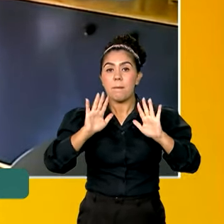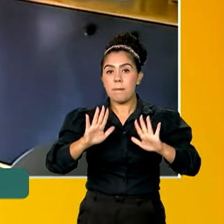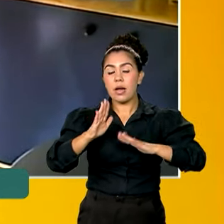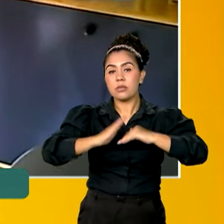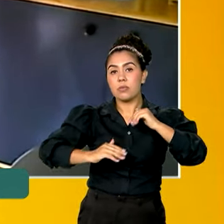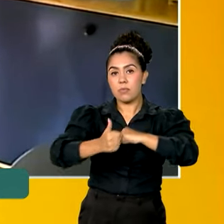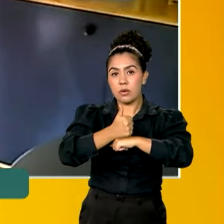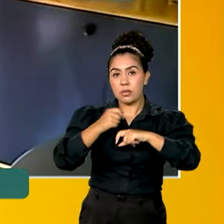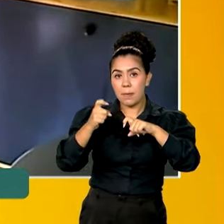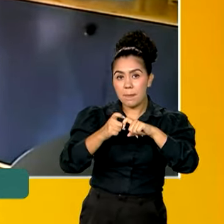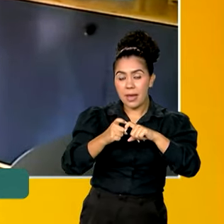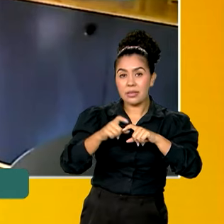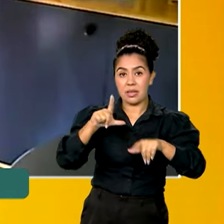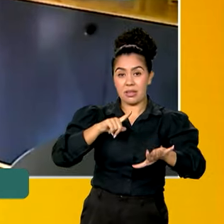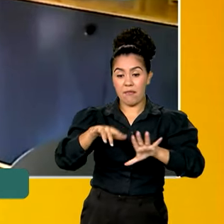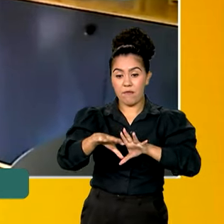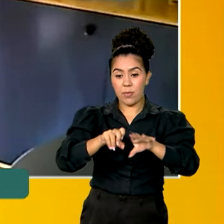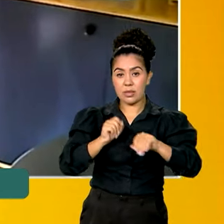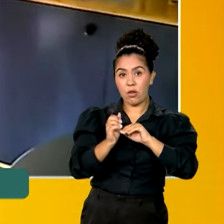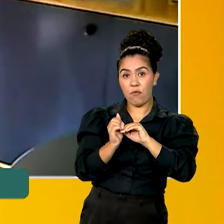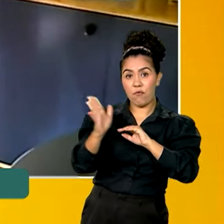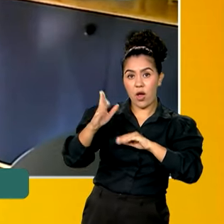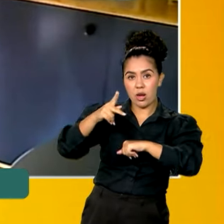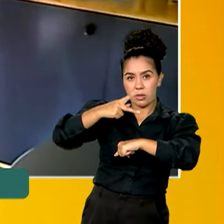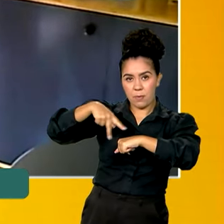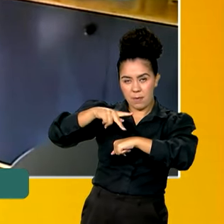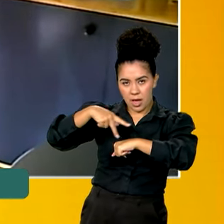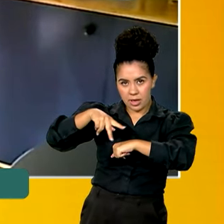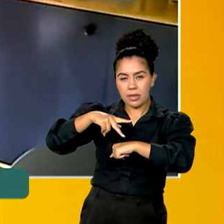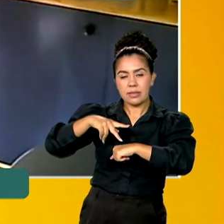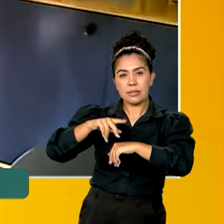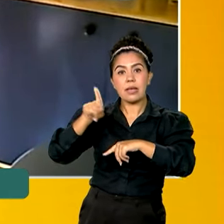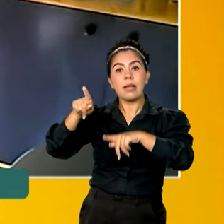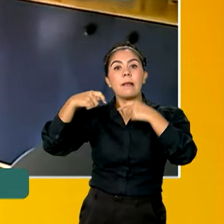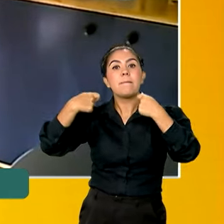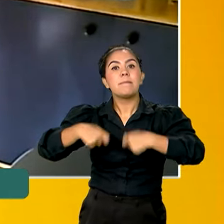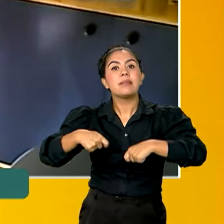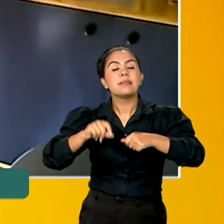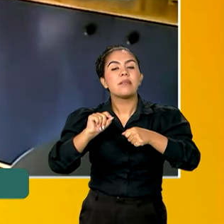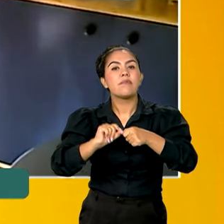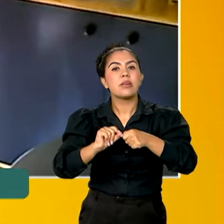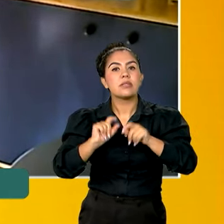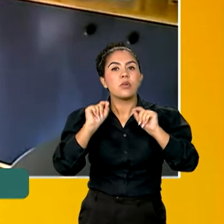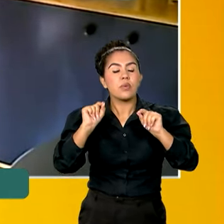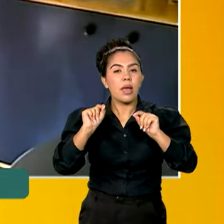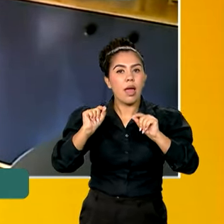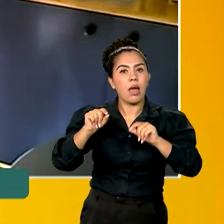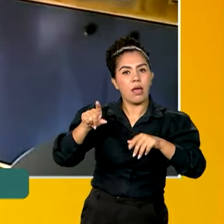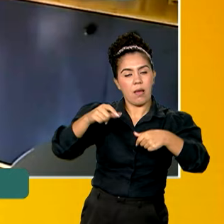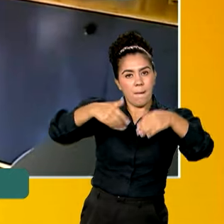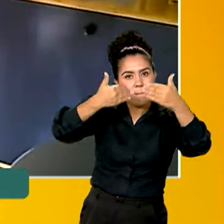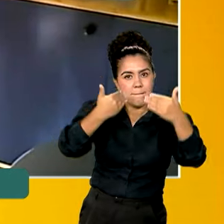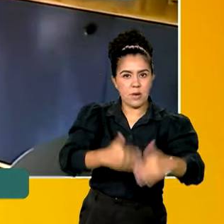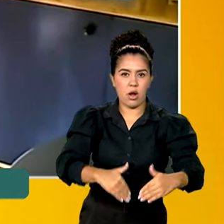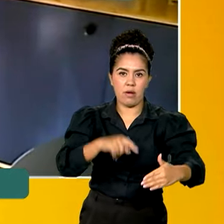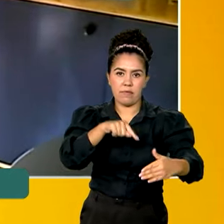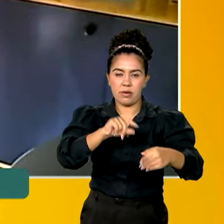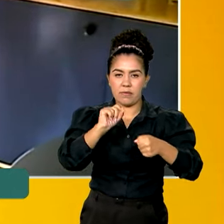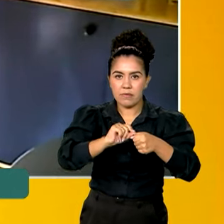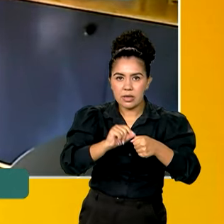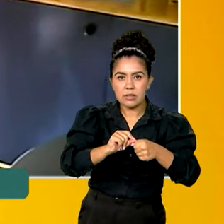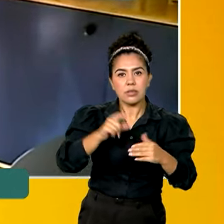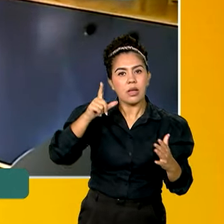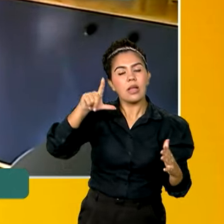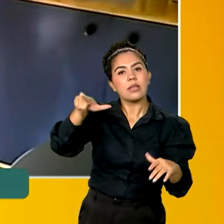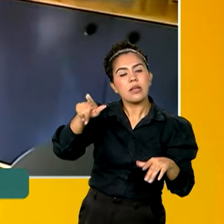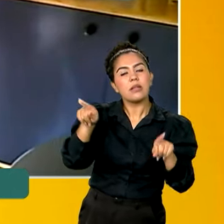que é formado no exterior, é necessário que ele passe por um módulo de acolhimento e avaliação, onde ele vai conhecer mais sobre os